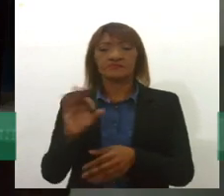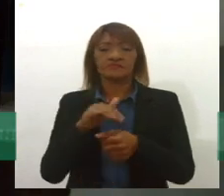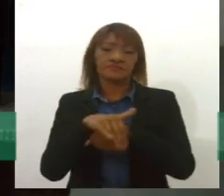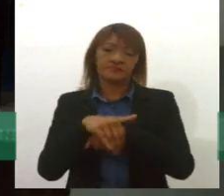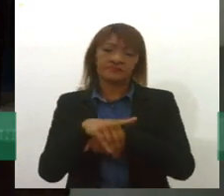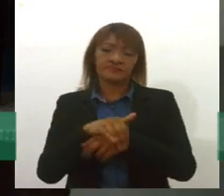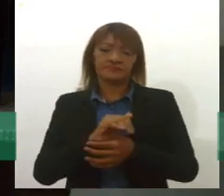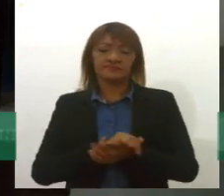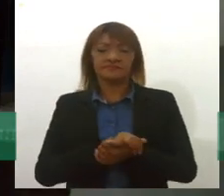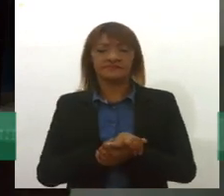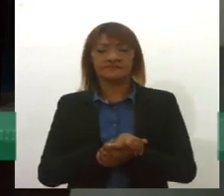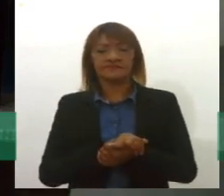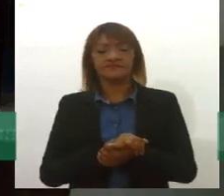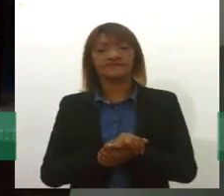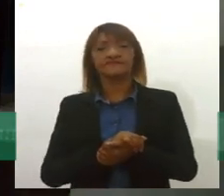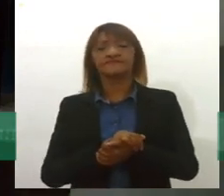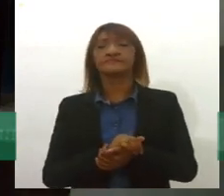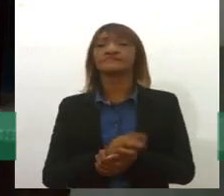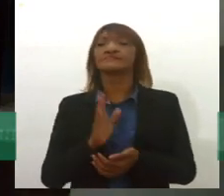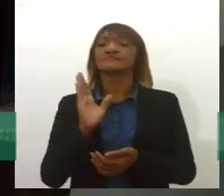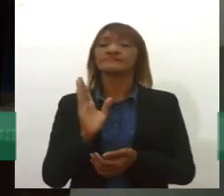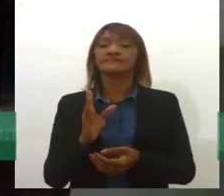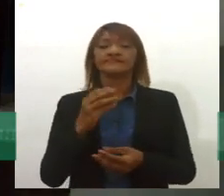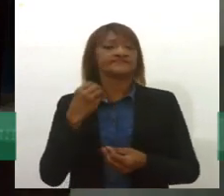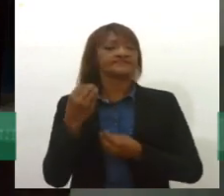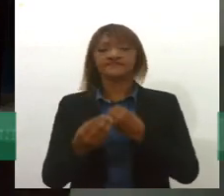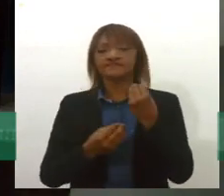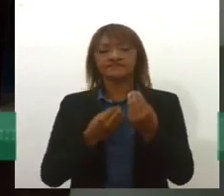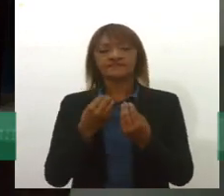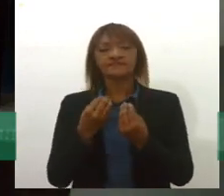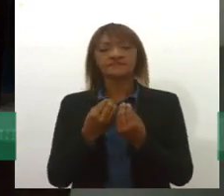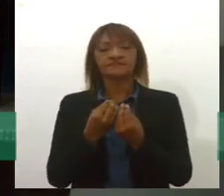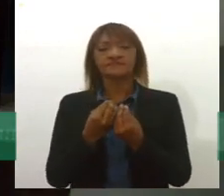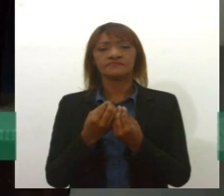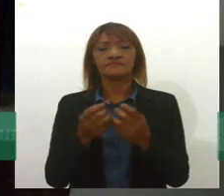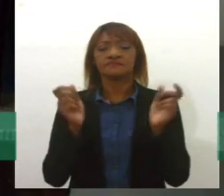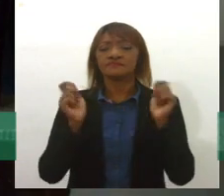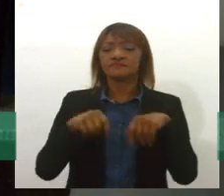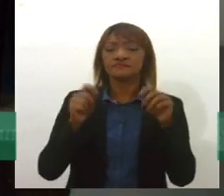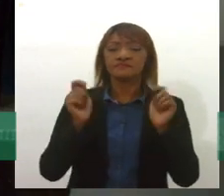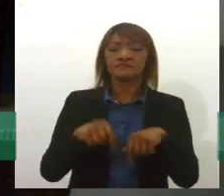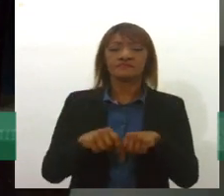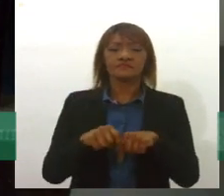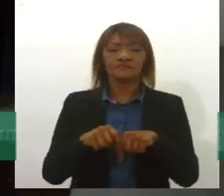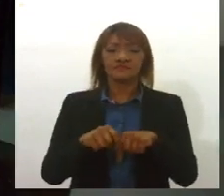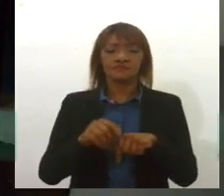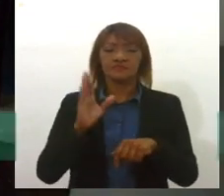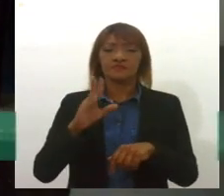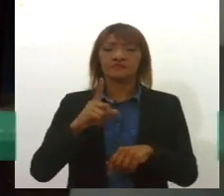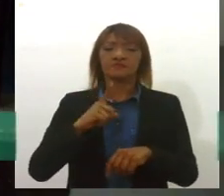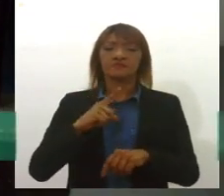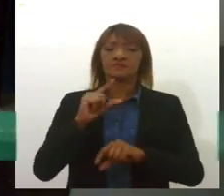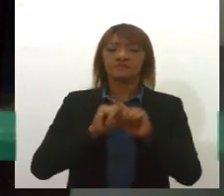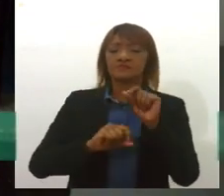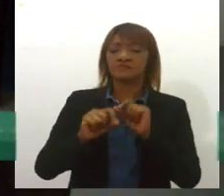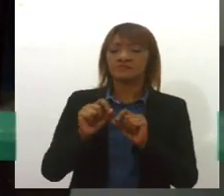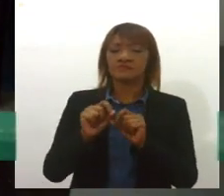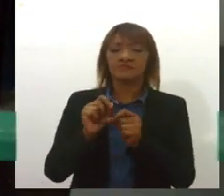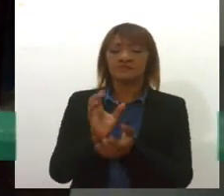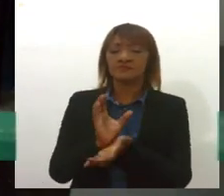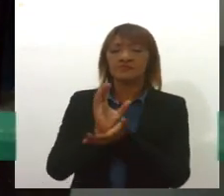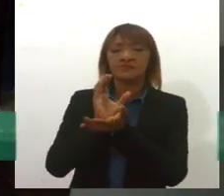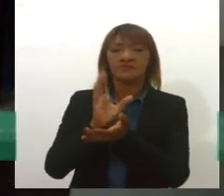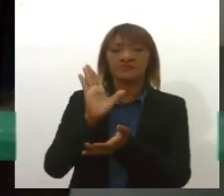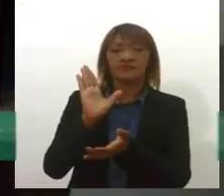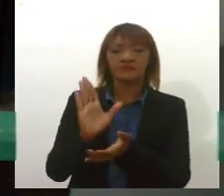Pronto. Ana, com relação aos dados aí que a gente pode abordar, você que representa o Conselho Federal de Psicologia,